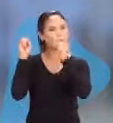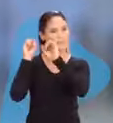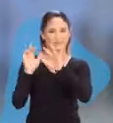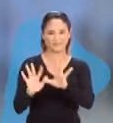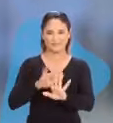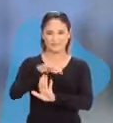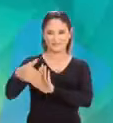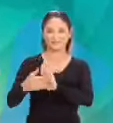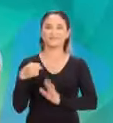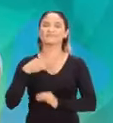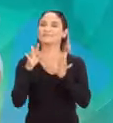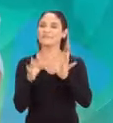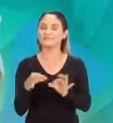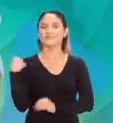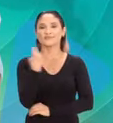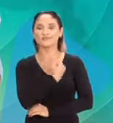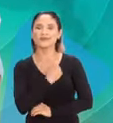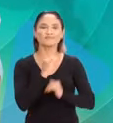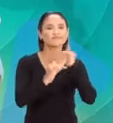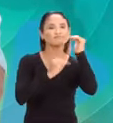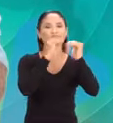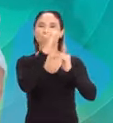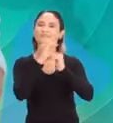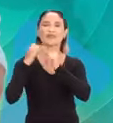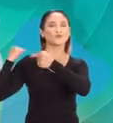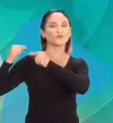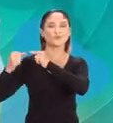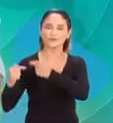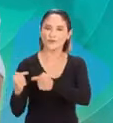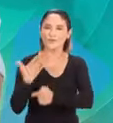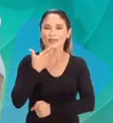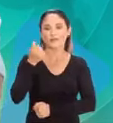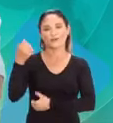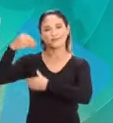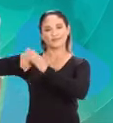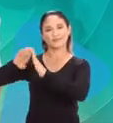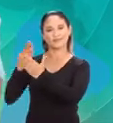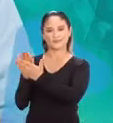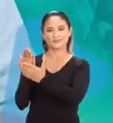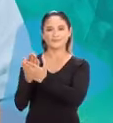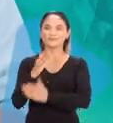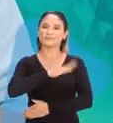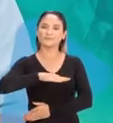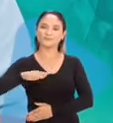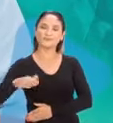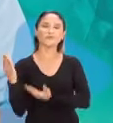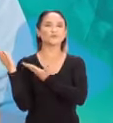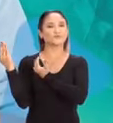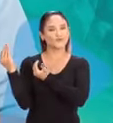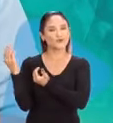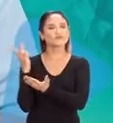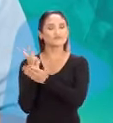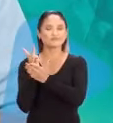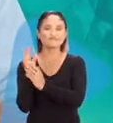bênção para todo mundo, né? Estou certo de que estamos construindo uma geração muito melhor nas nossas escolas. Nossas crianças